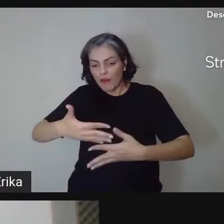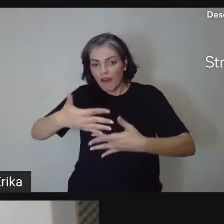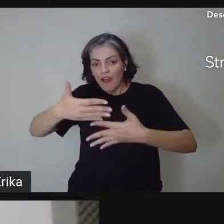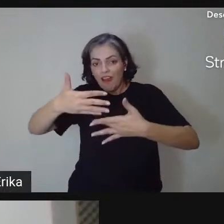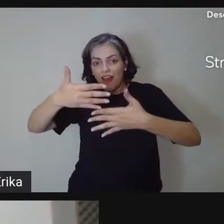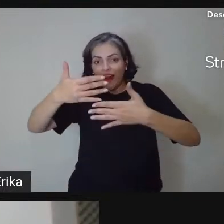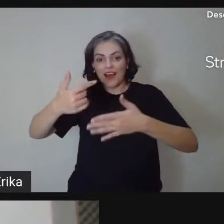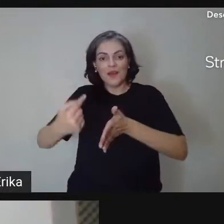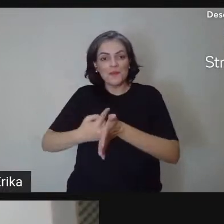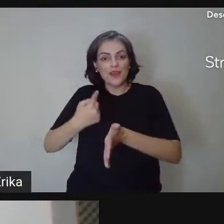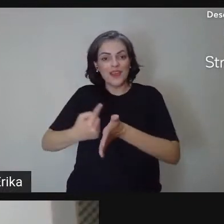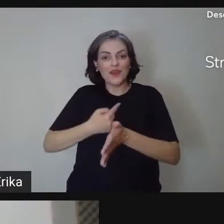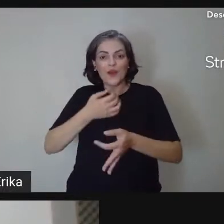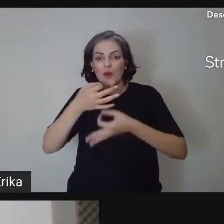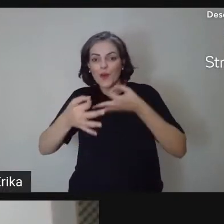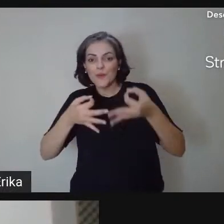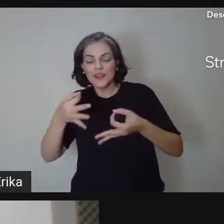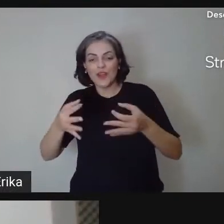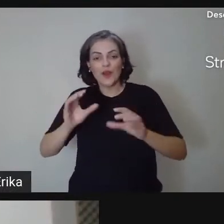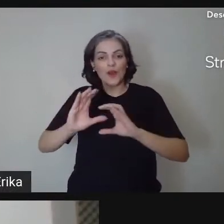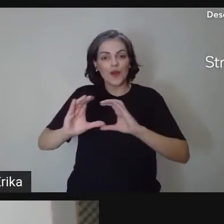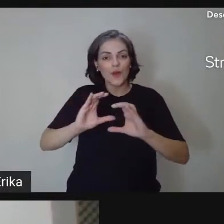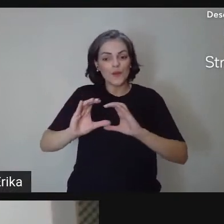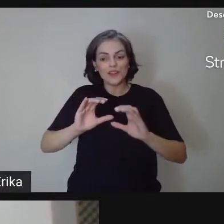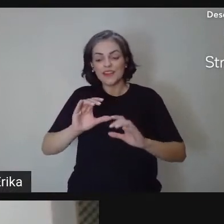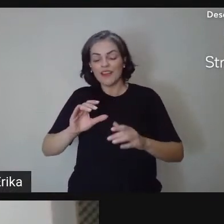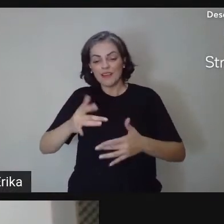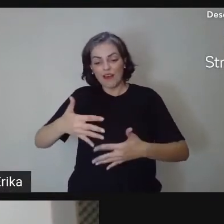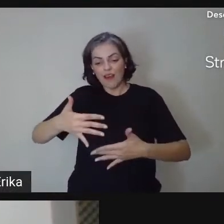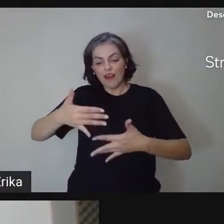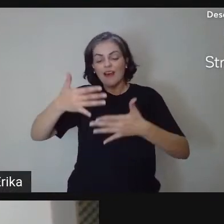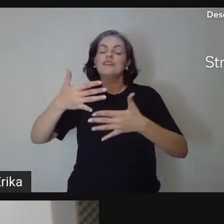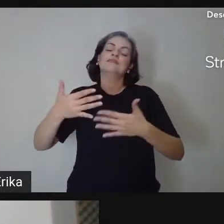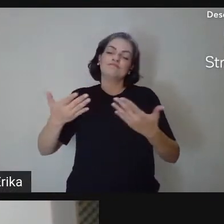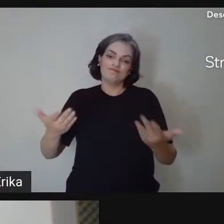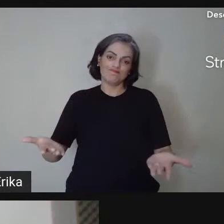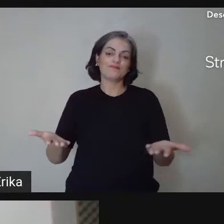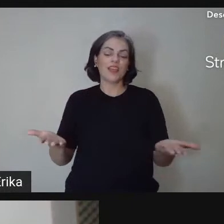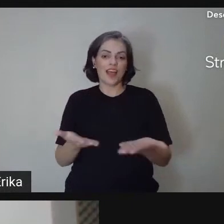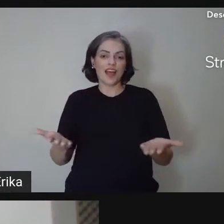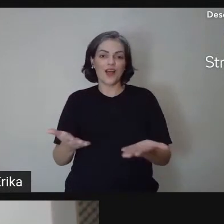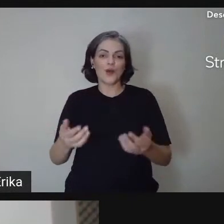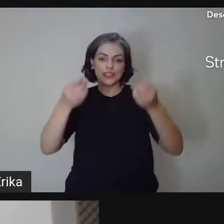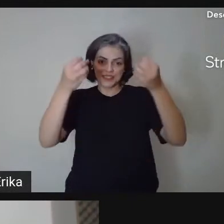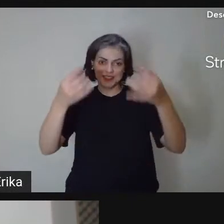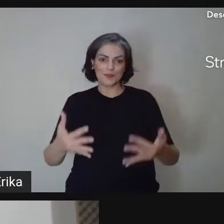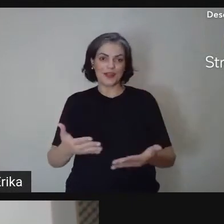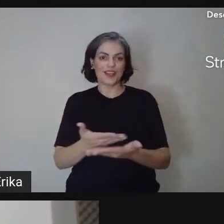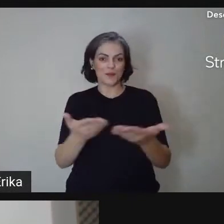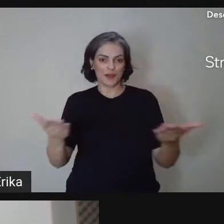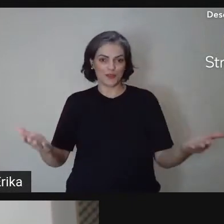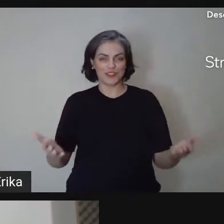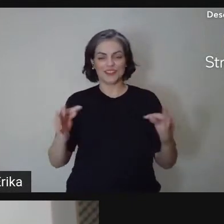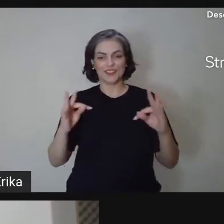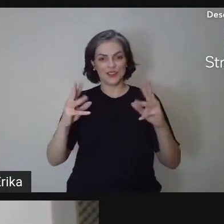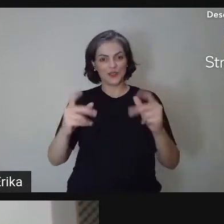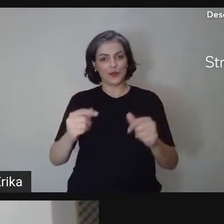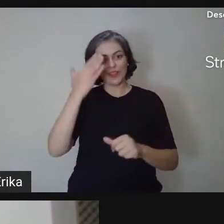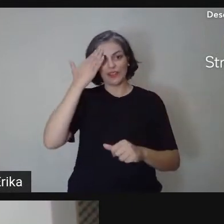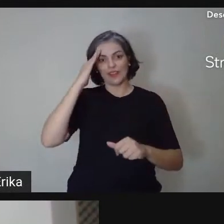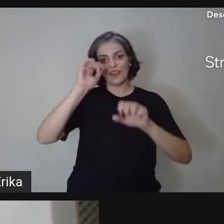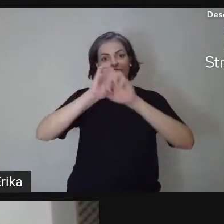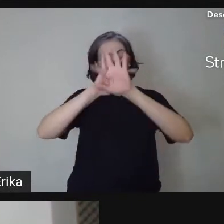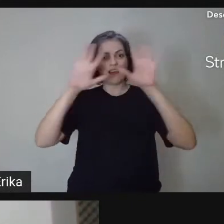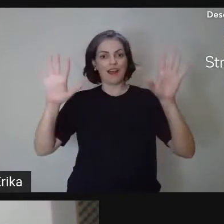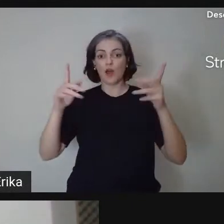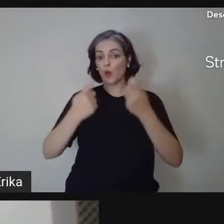vendo, né, a comunicação que está acontecendo ali, então, nós queremos deixar isso bem claro, tá, para todos vocês, não precisam ficar